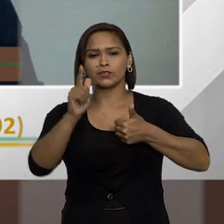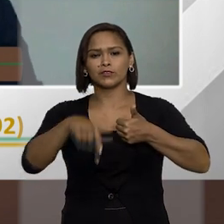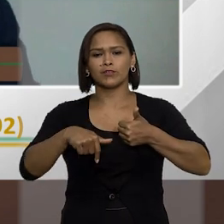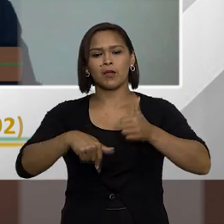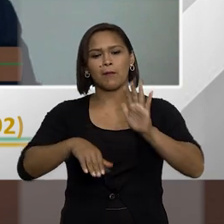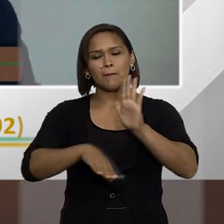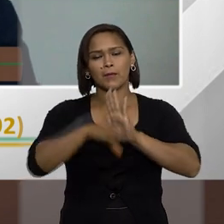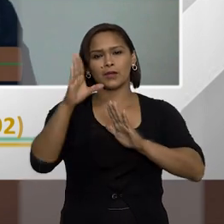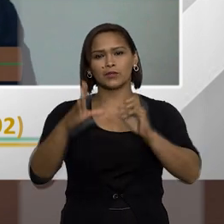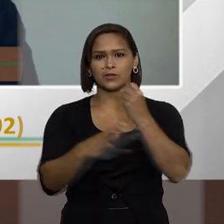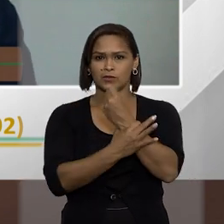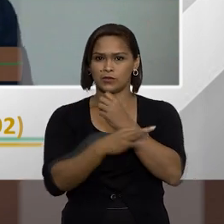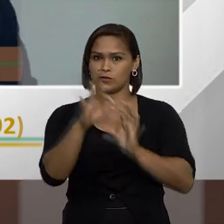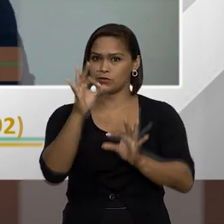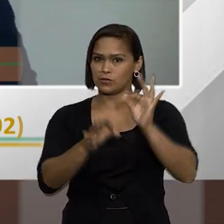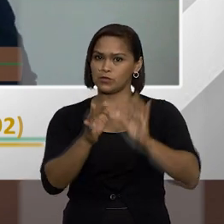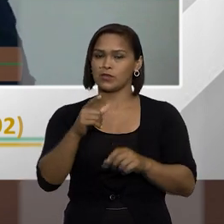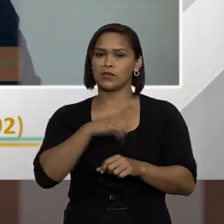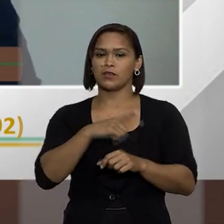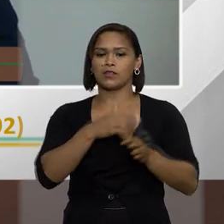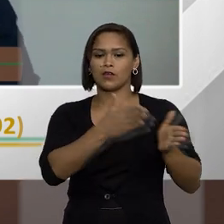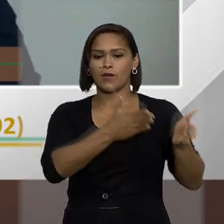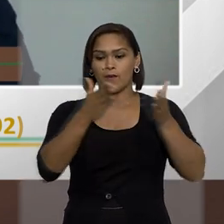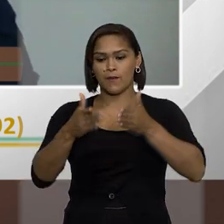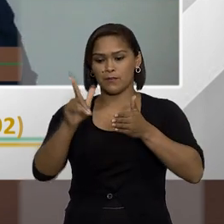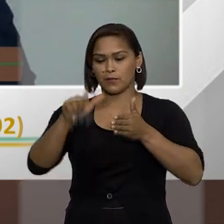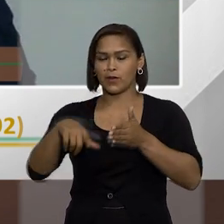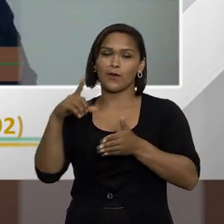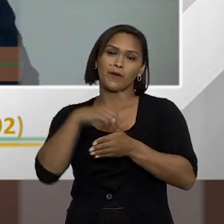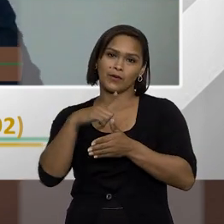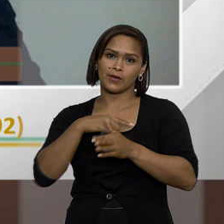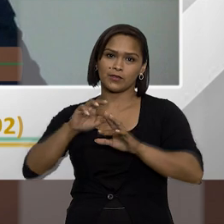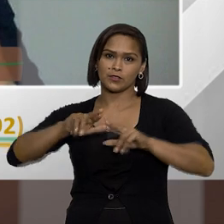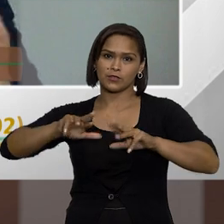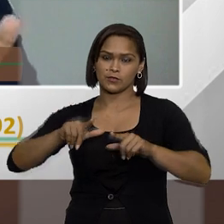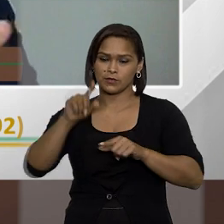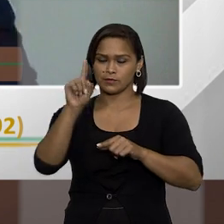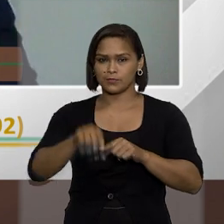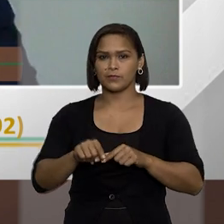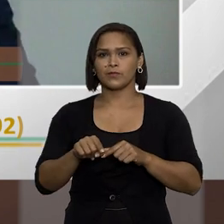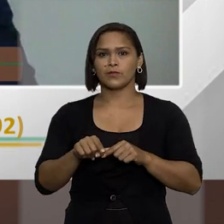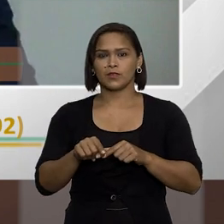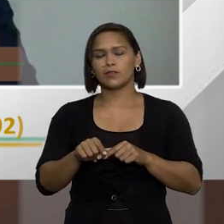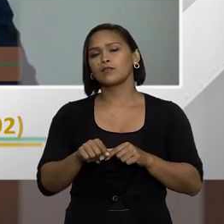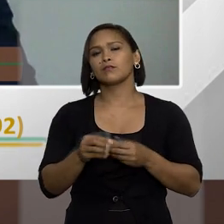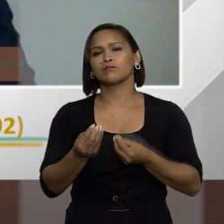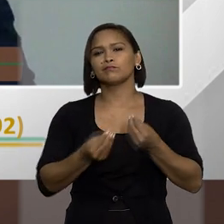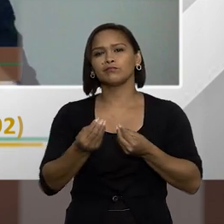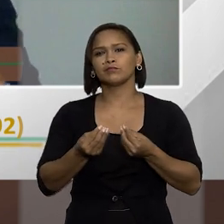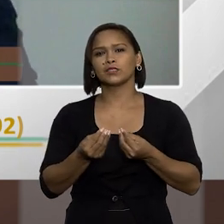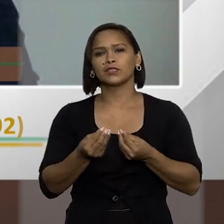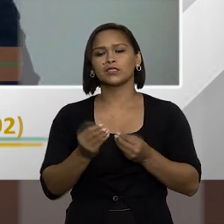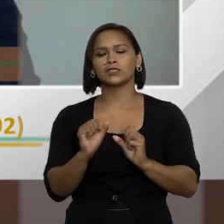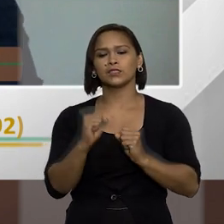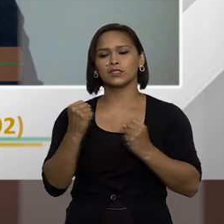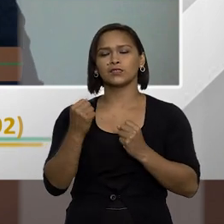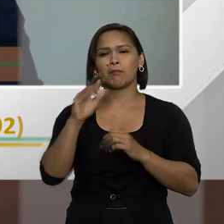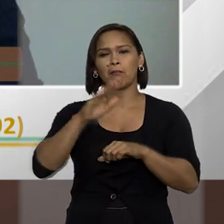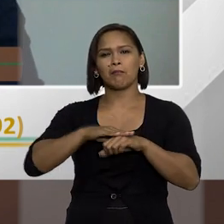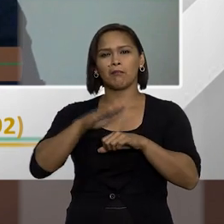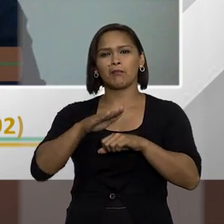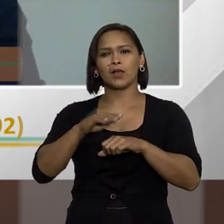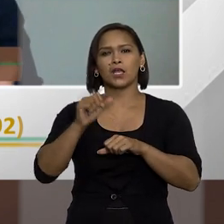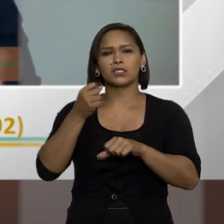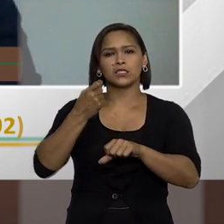dando uma maior segurança jurídica, né, existe também o outro lado, que esta, vamos dizer assim, engessar um pouco